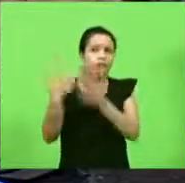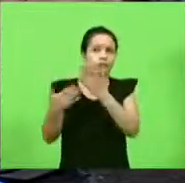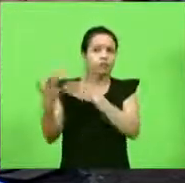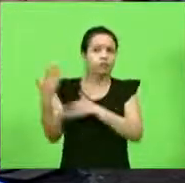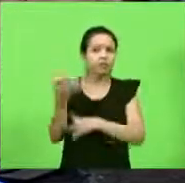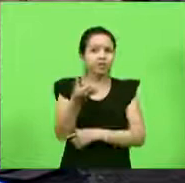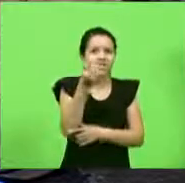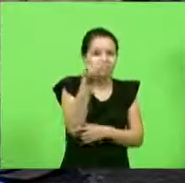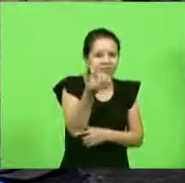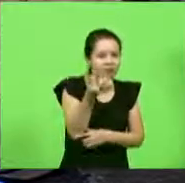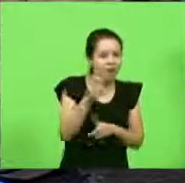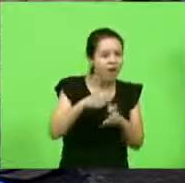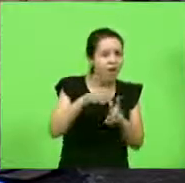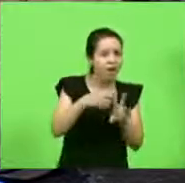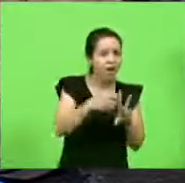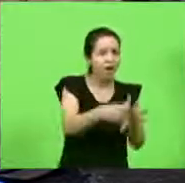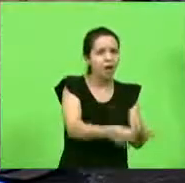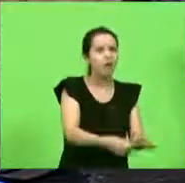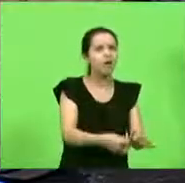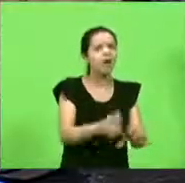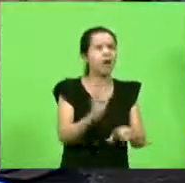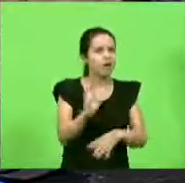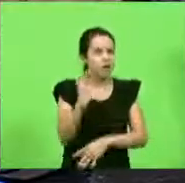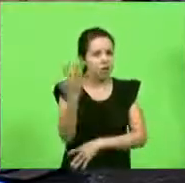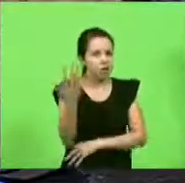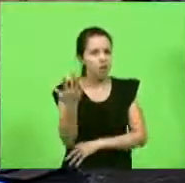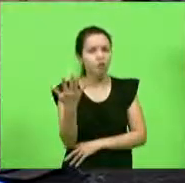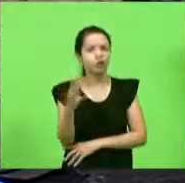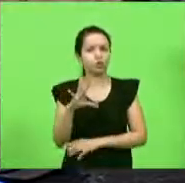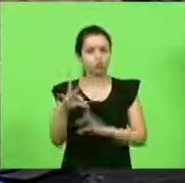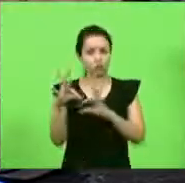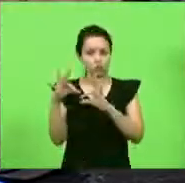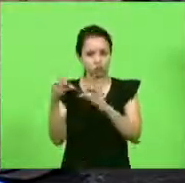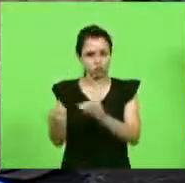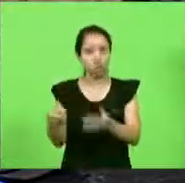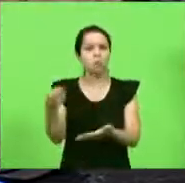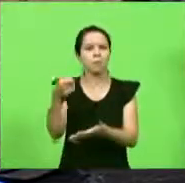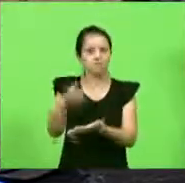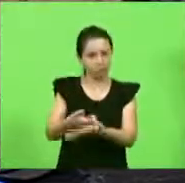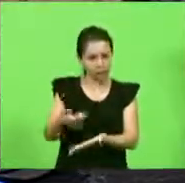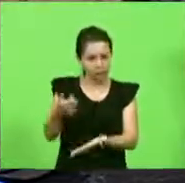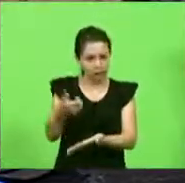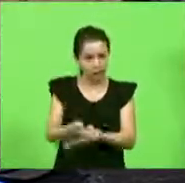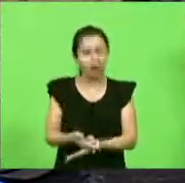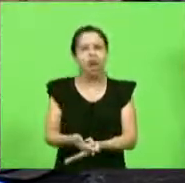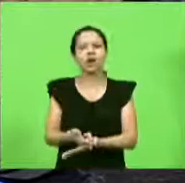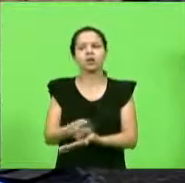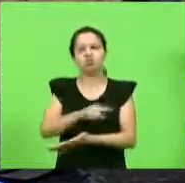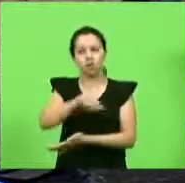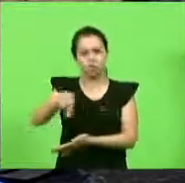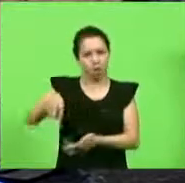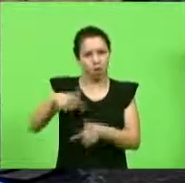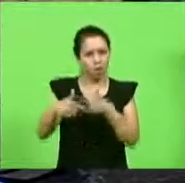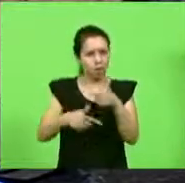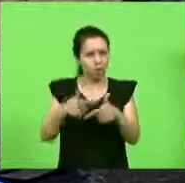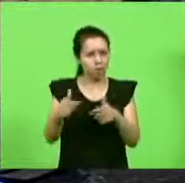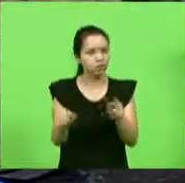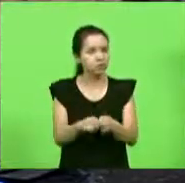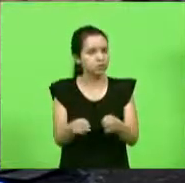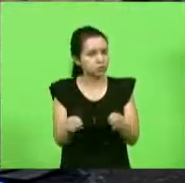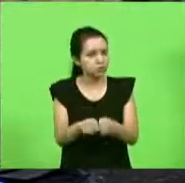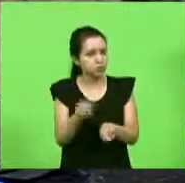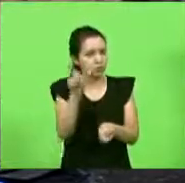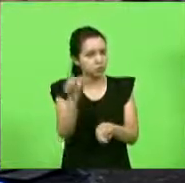seis meses de duração e com tudo sendo pago pelo pagador de impostos e, claro, pelo mais pobre.